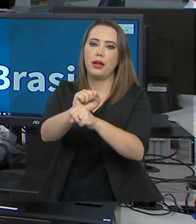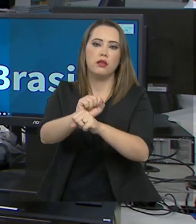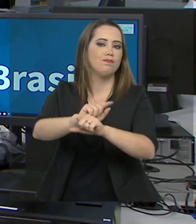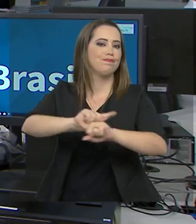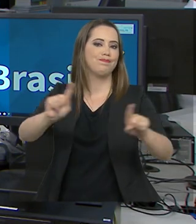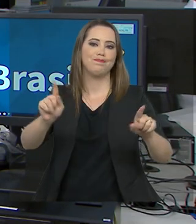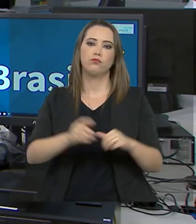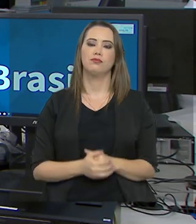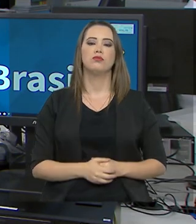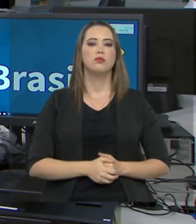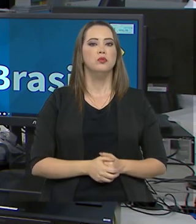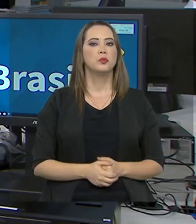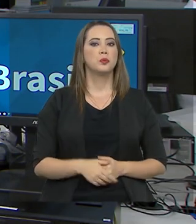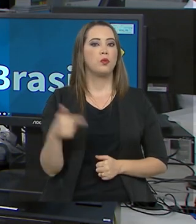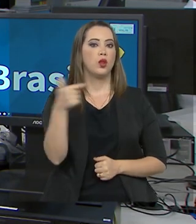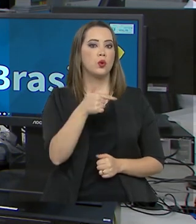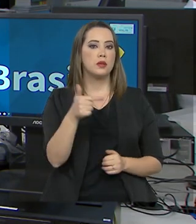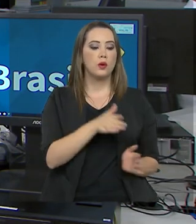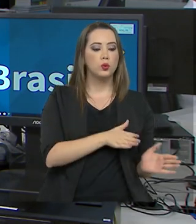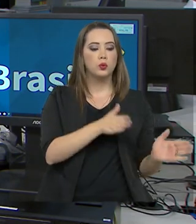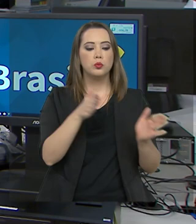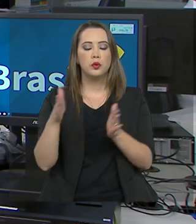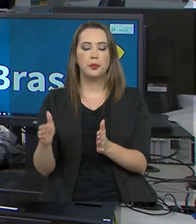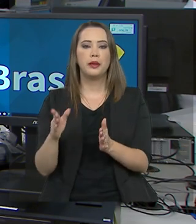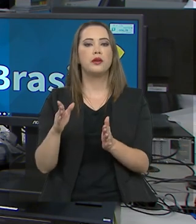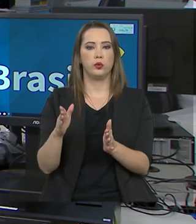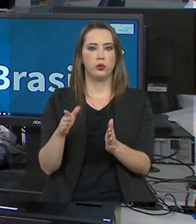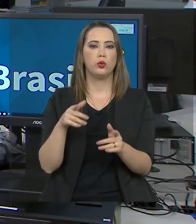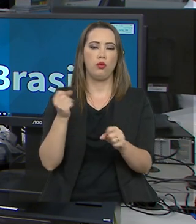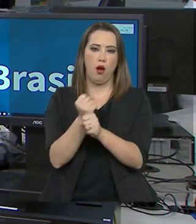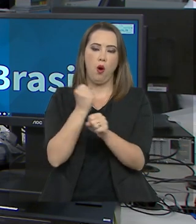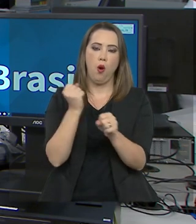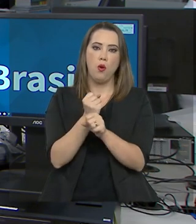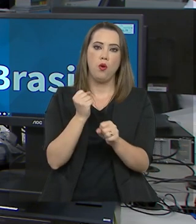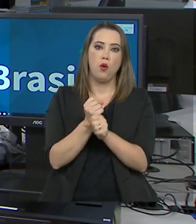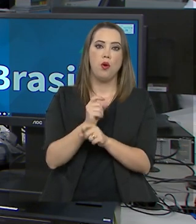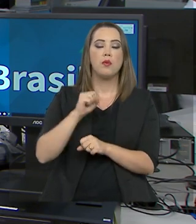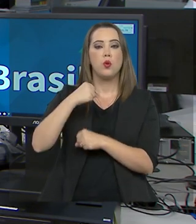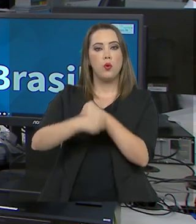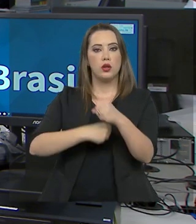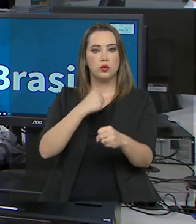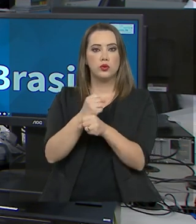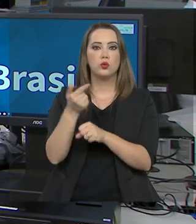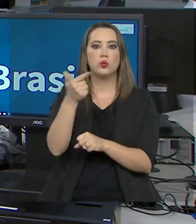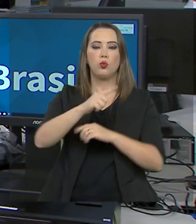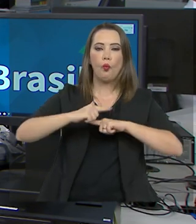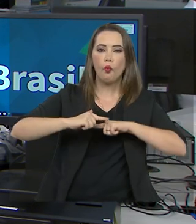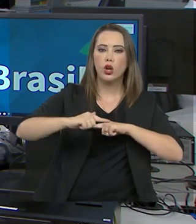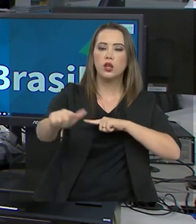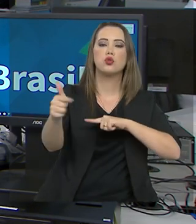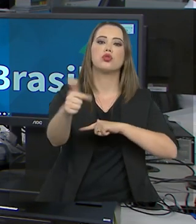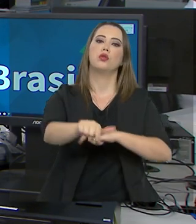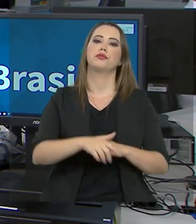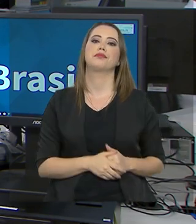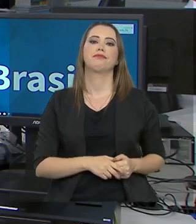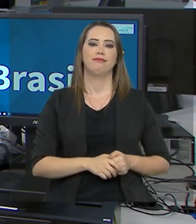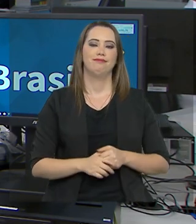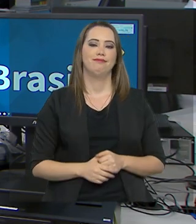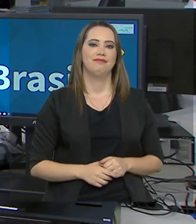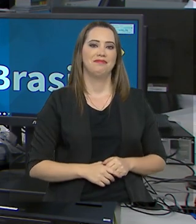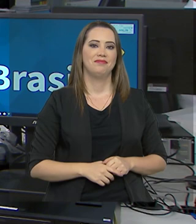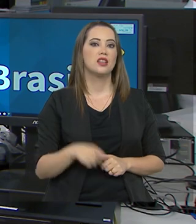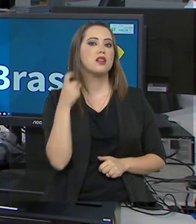E a segunda etapa da obra está prevista para o ano que vem, com mais uma camada de asfalto na estrada. O atendimento